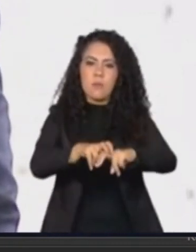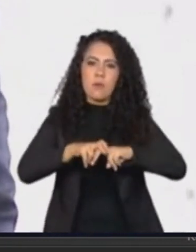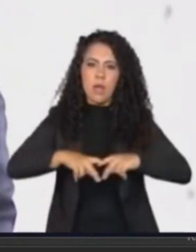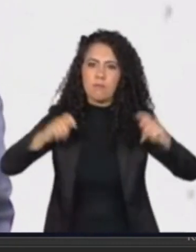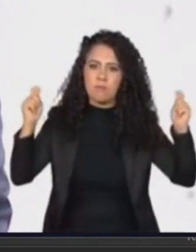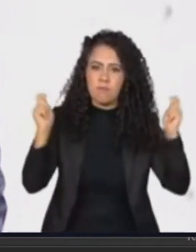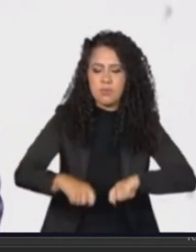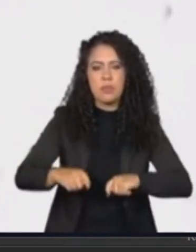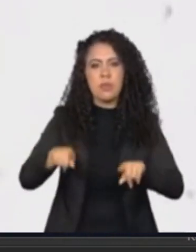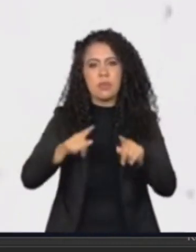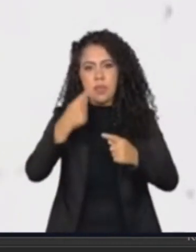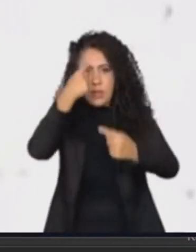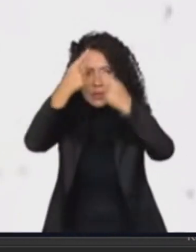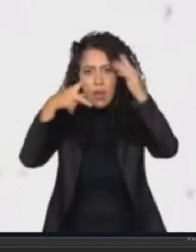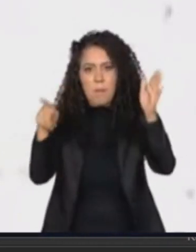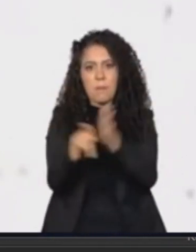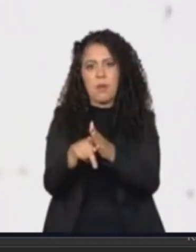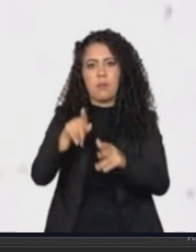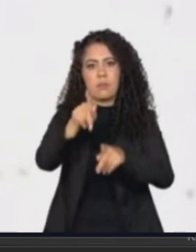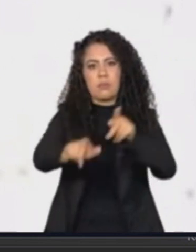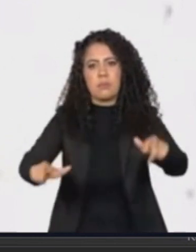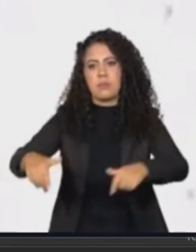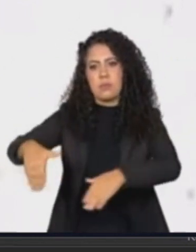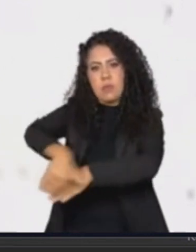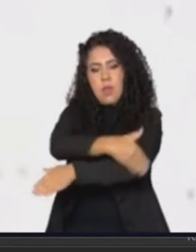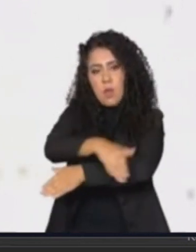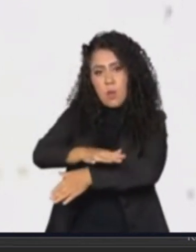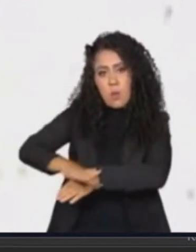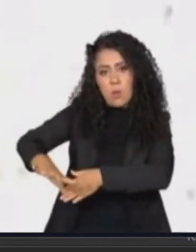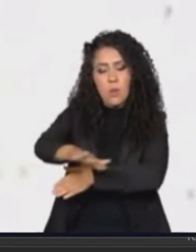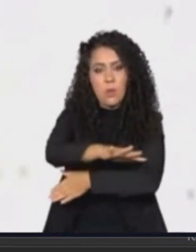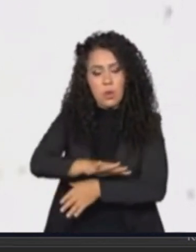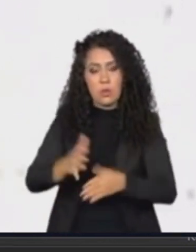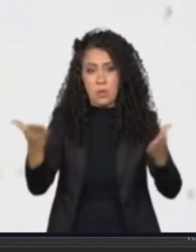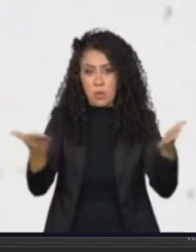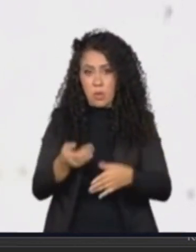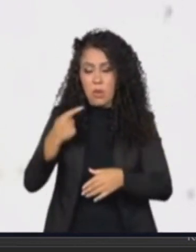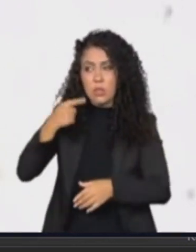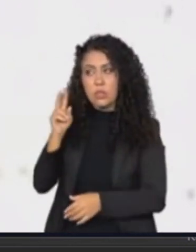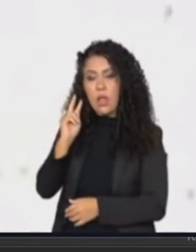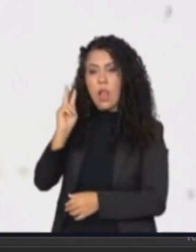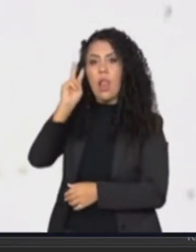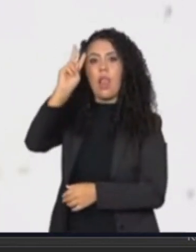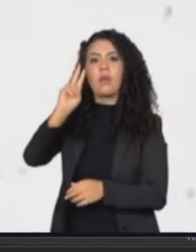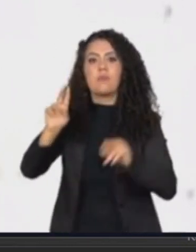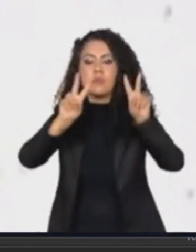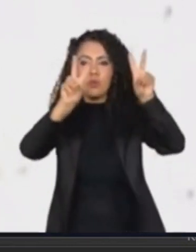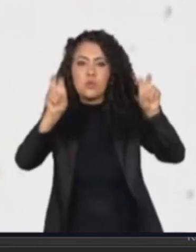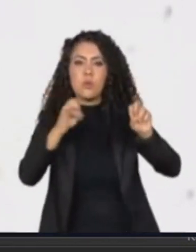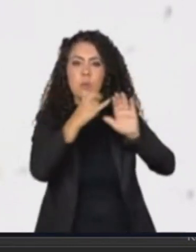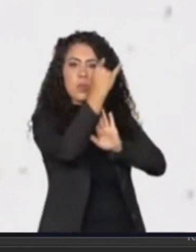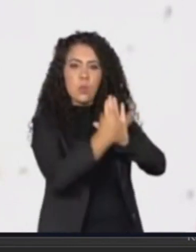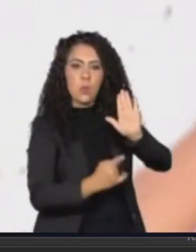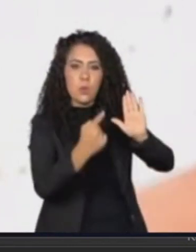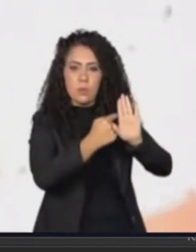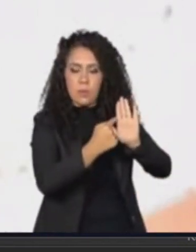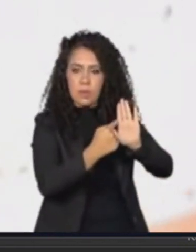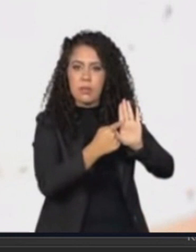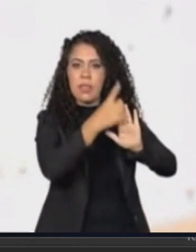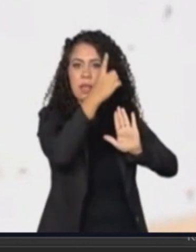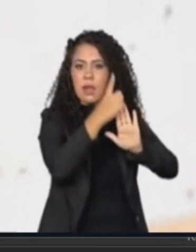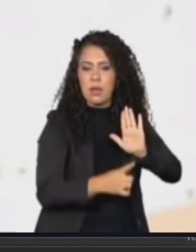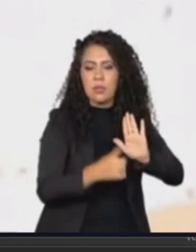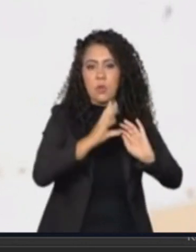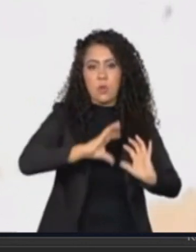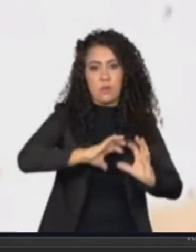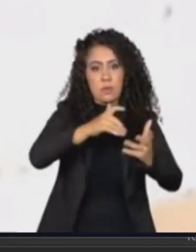do povo da rua. Que ao recordarmos os princípios da declaração universal dos direitos humanos e